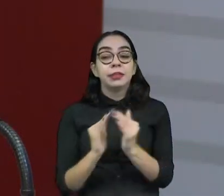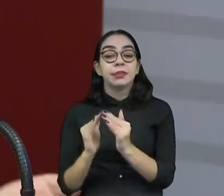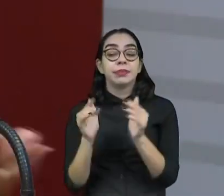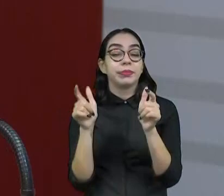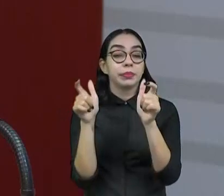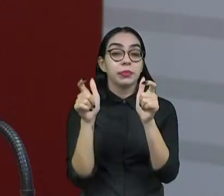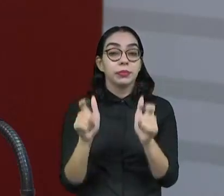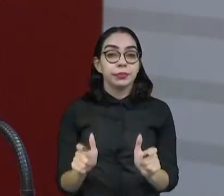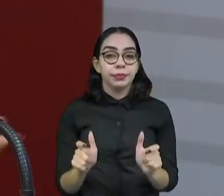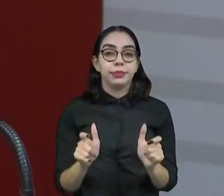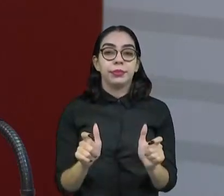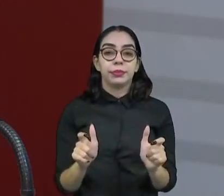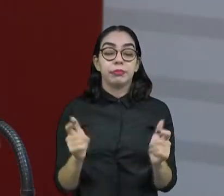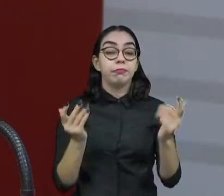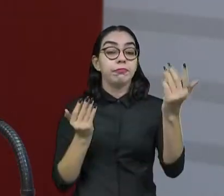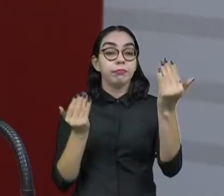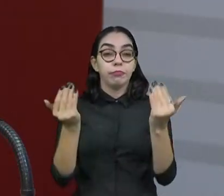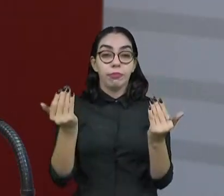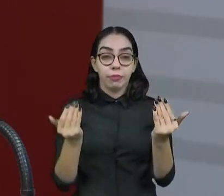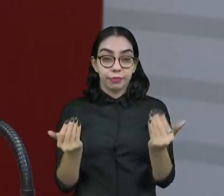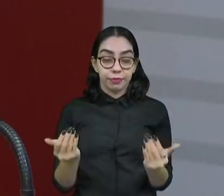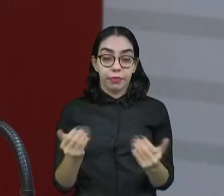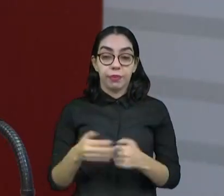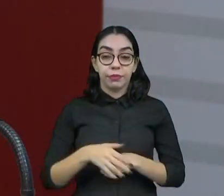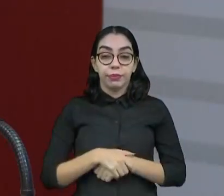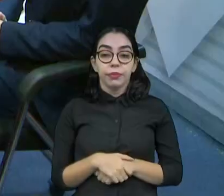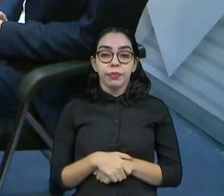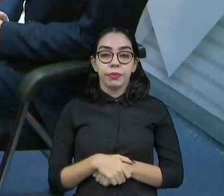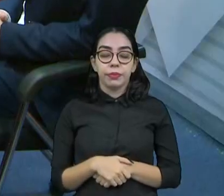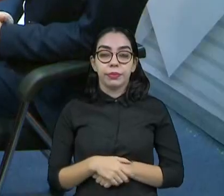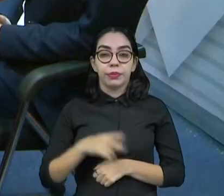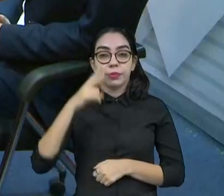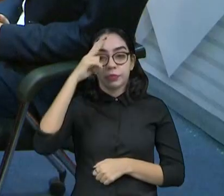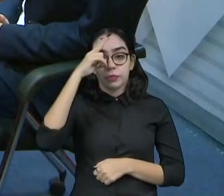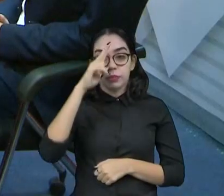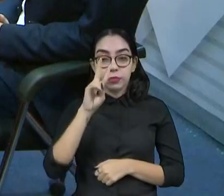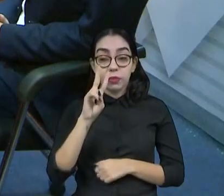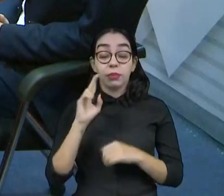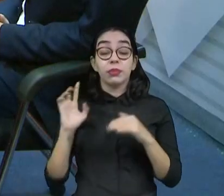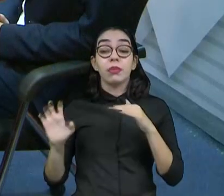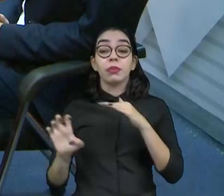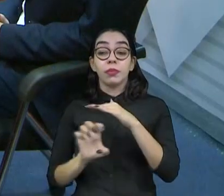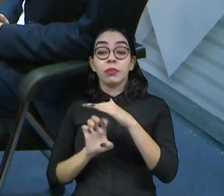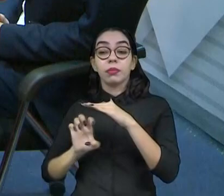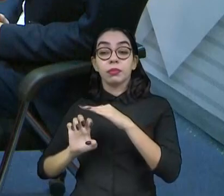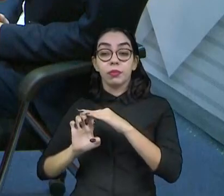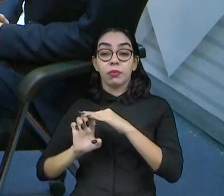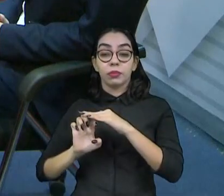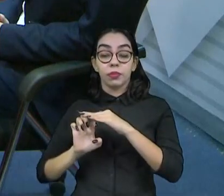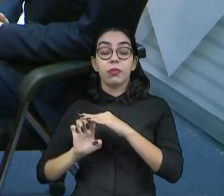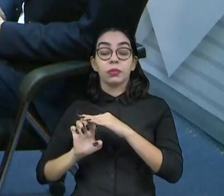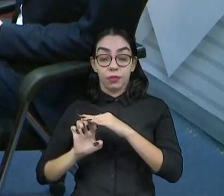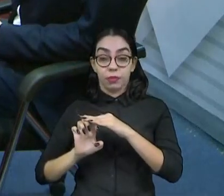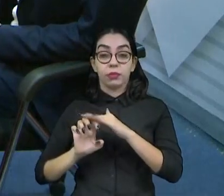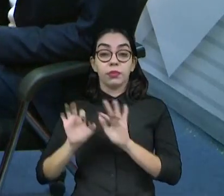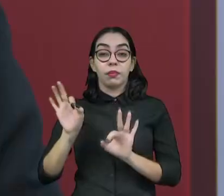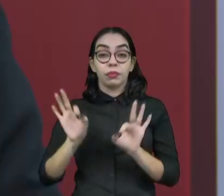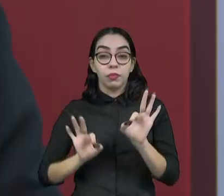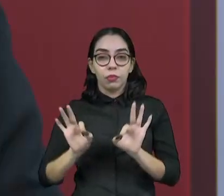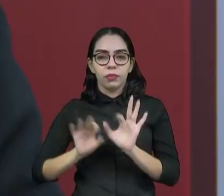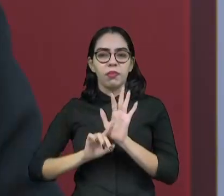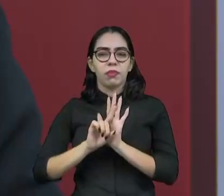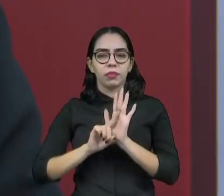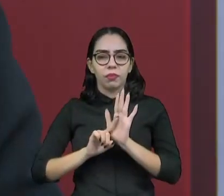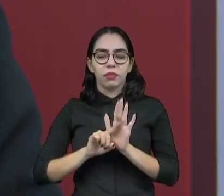cidade. É bem diferente. É importante lembrar que são empresas que fazem esse trabalho. São